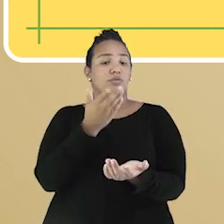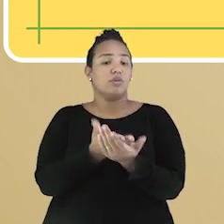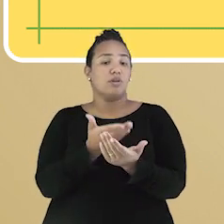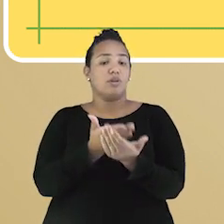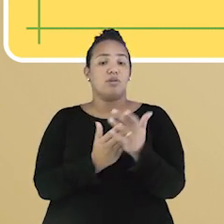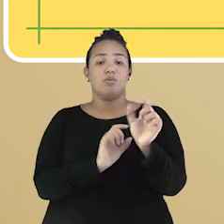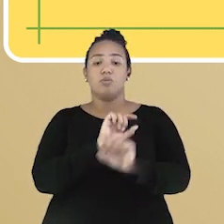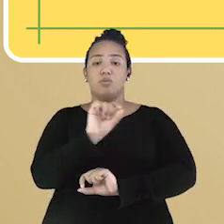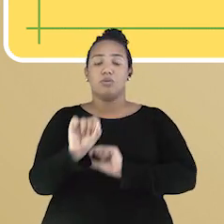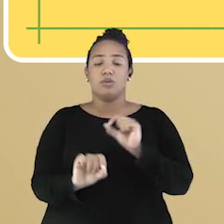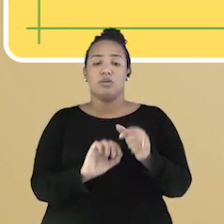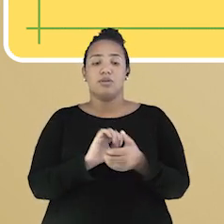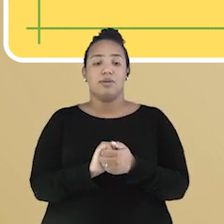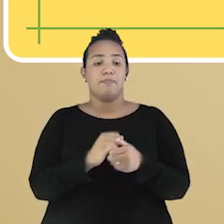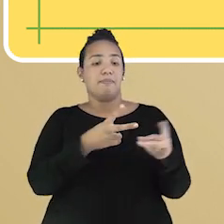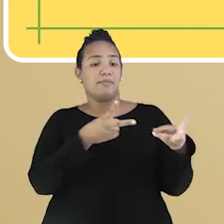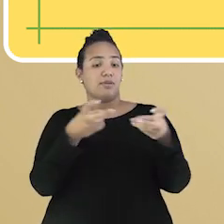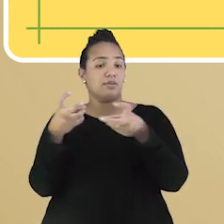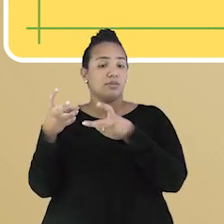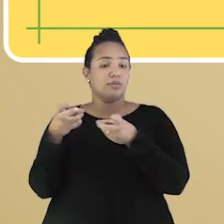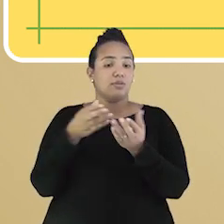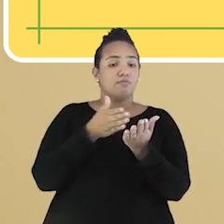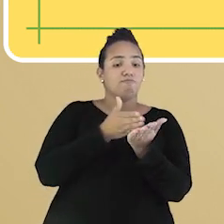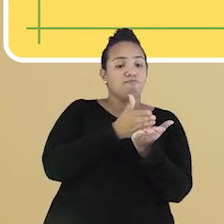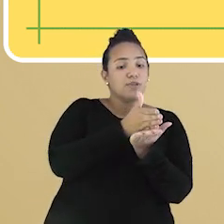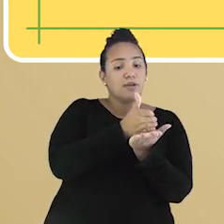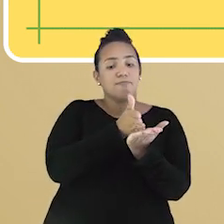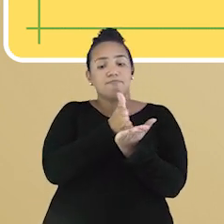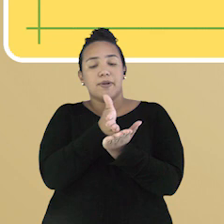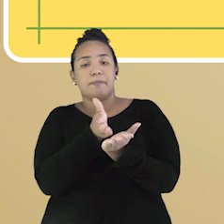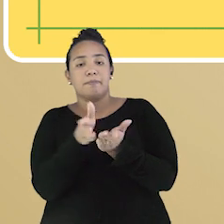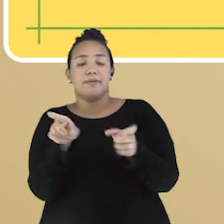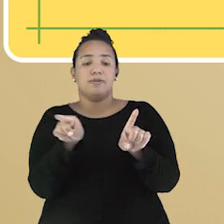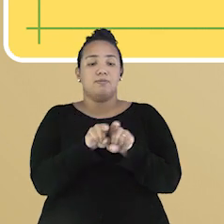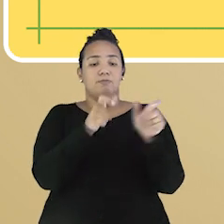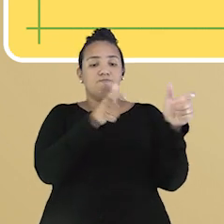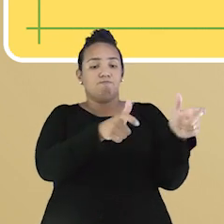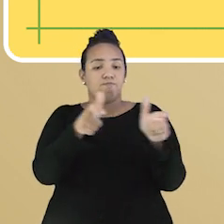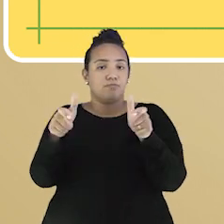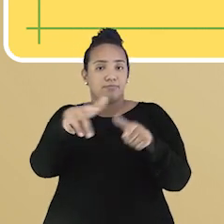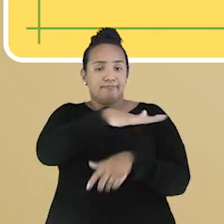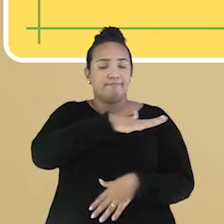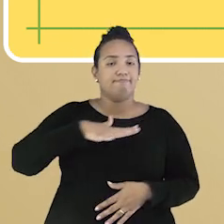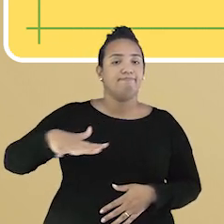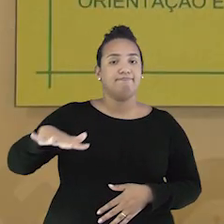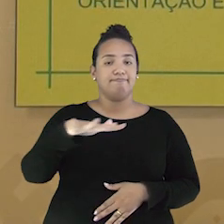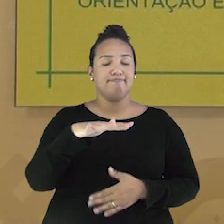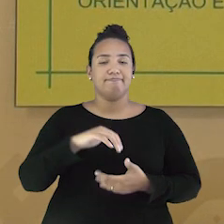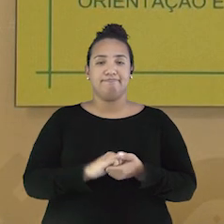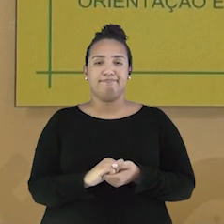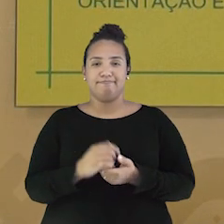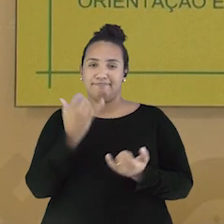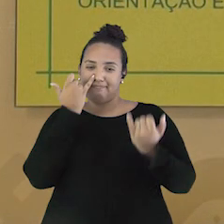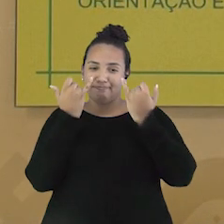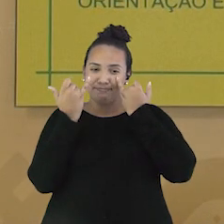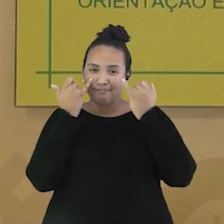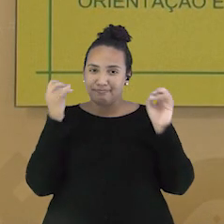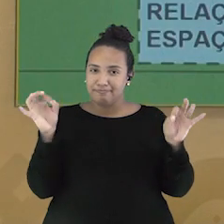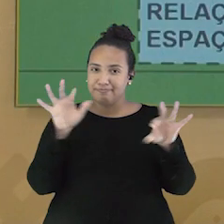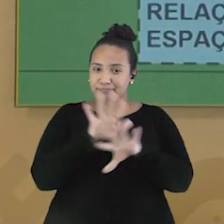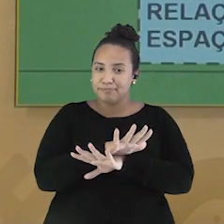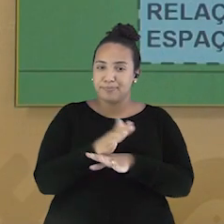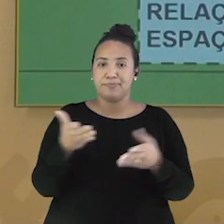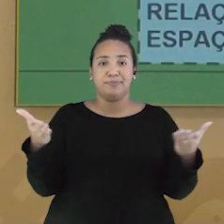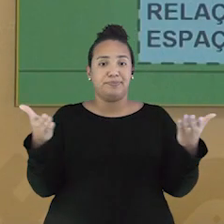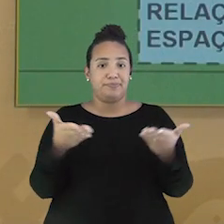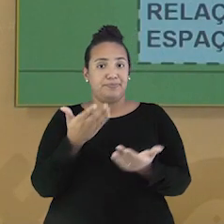nossa aula é desenvolver noções sobre orientação e localização no espaço geográfico. Informações passadas,